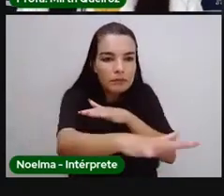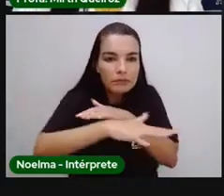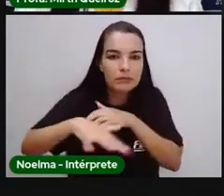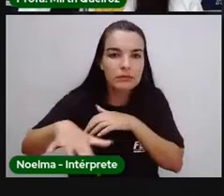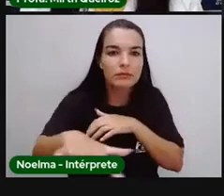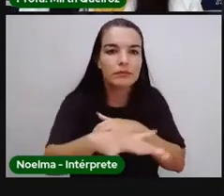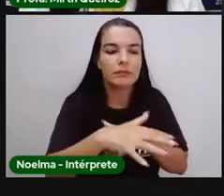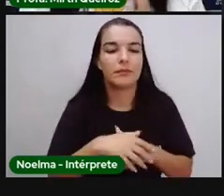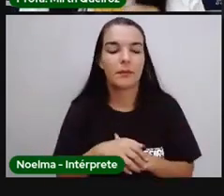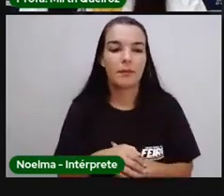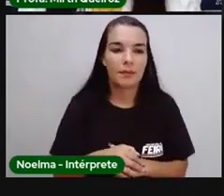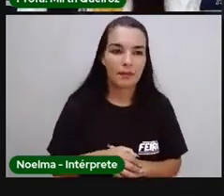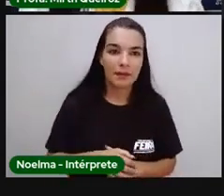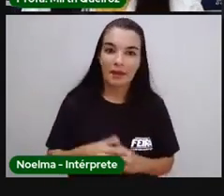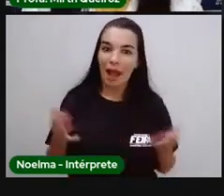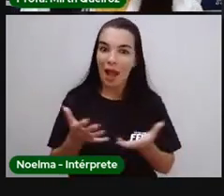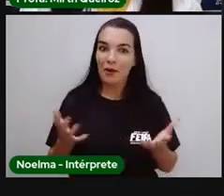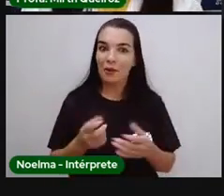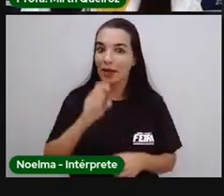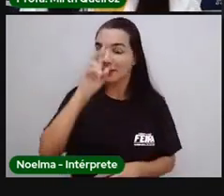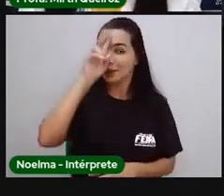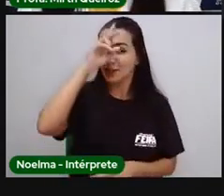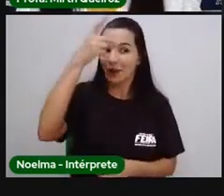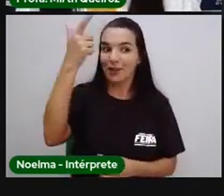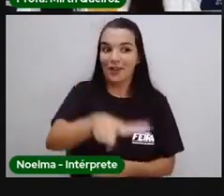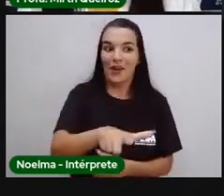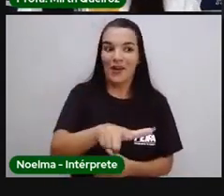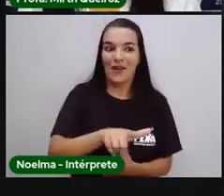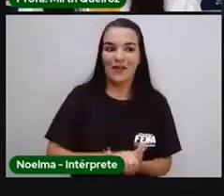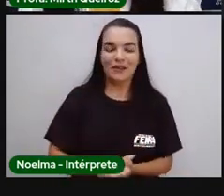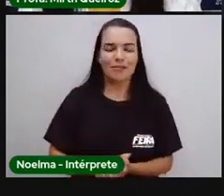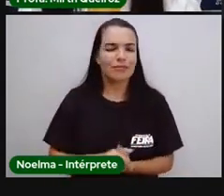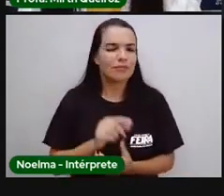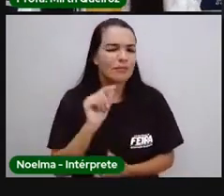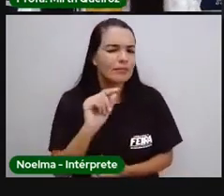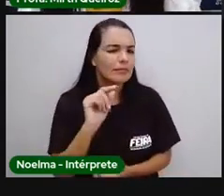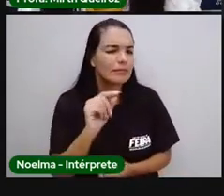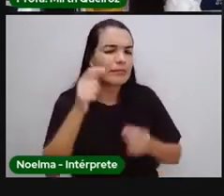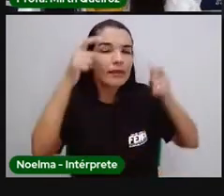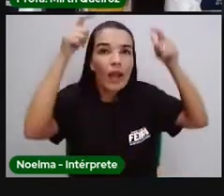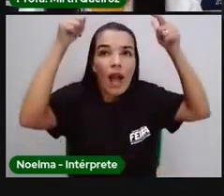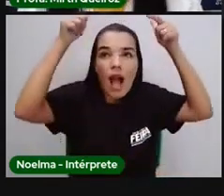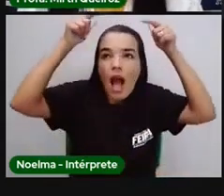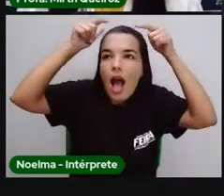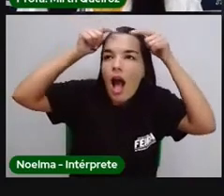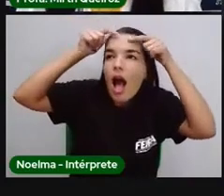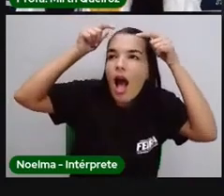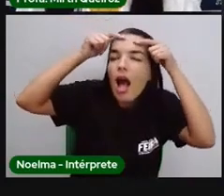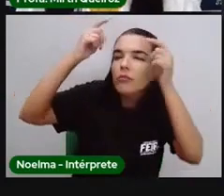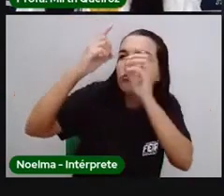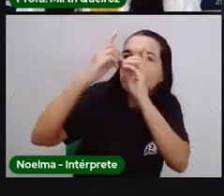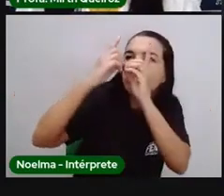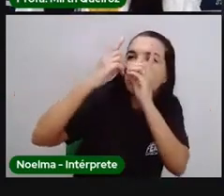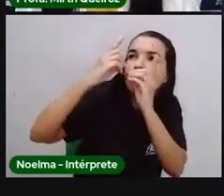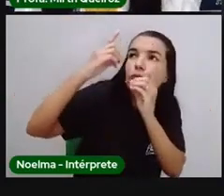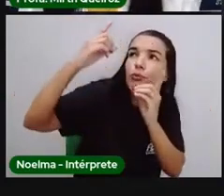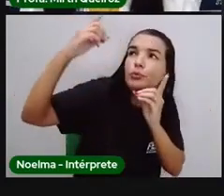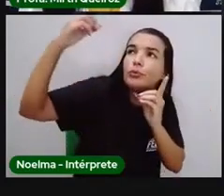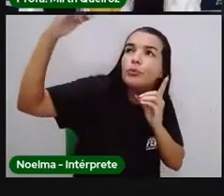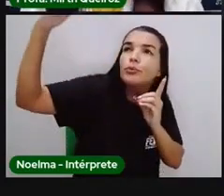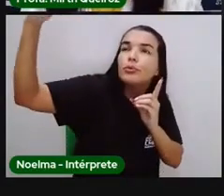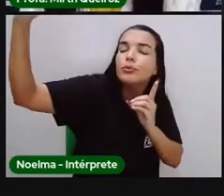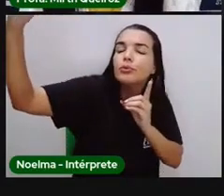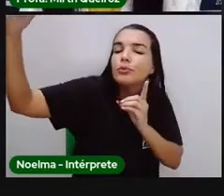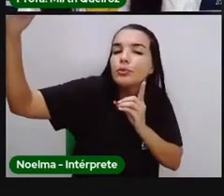E aí agora, senta que lá vai a história, tá? Num reino tão, tão distante, mas não tão distante